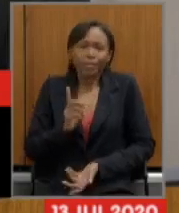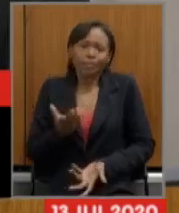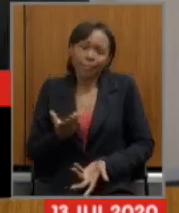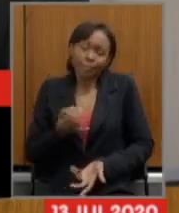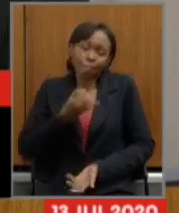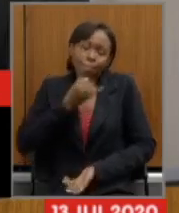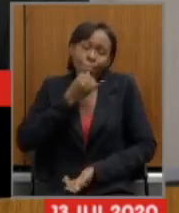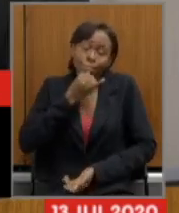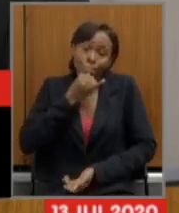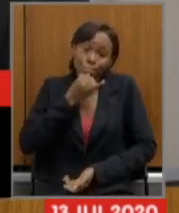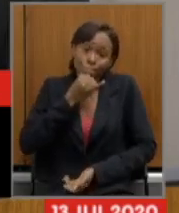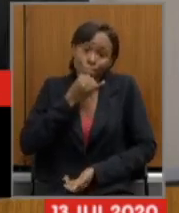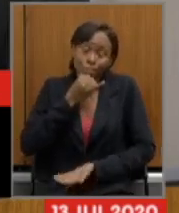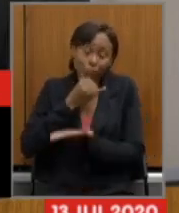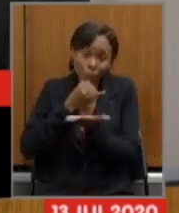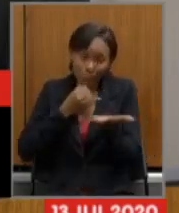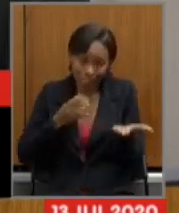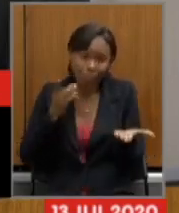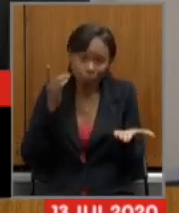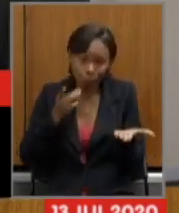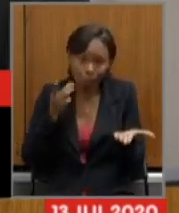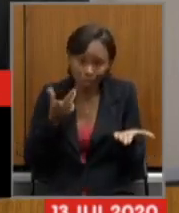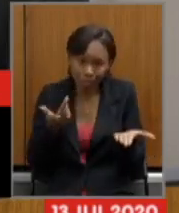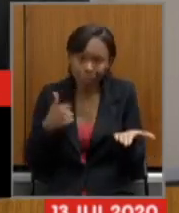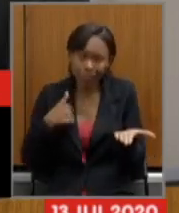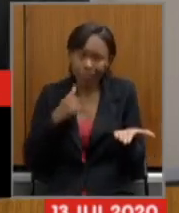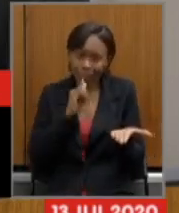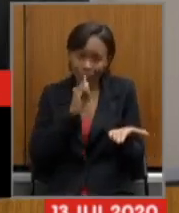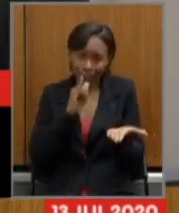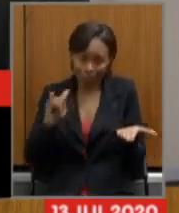senhores deputados eu gostaria muito